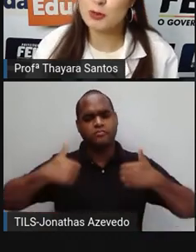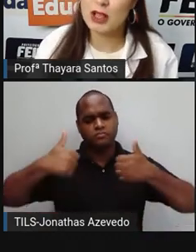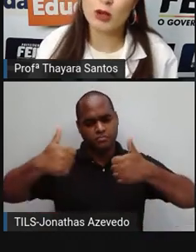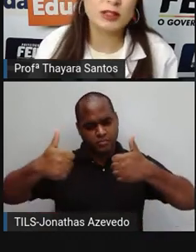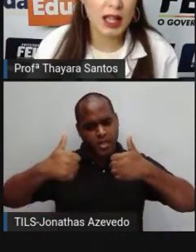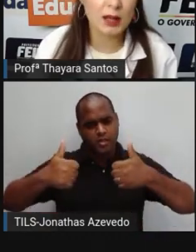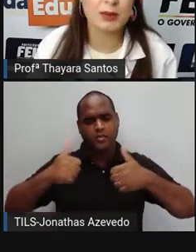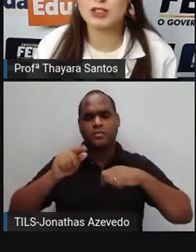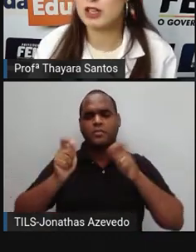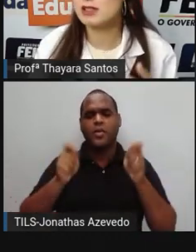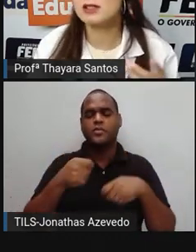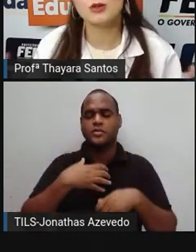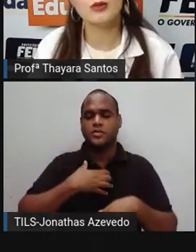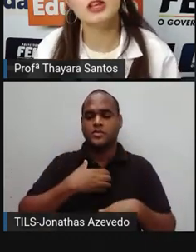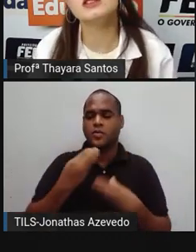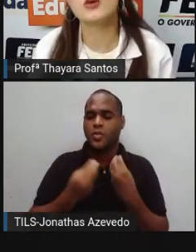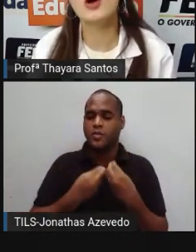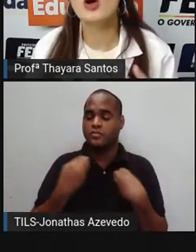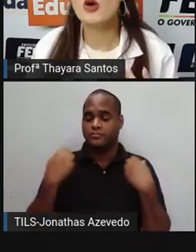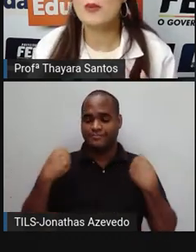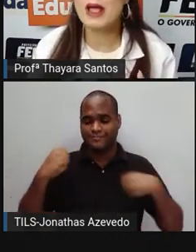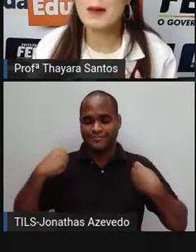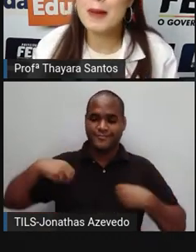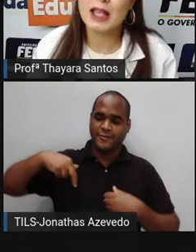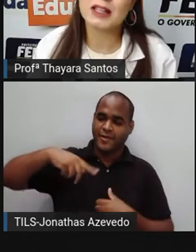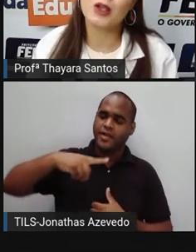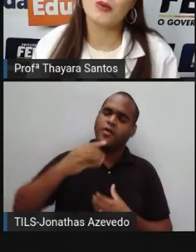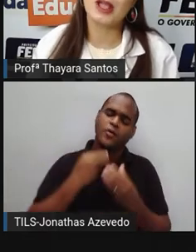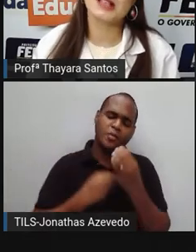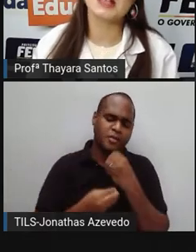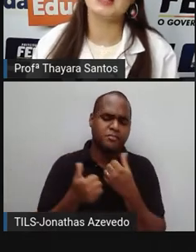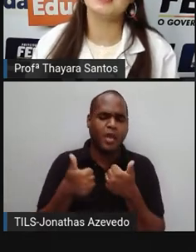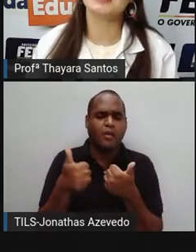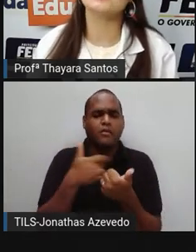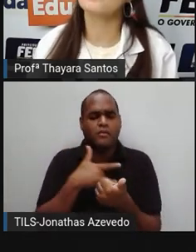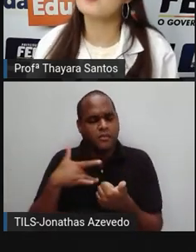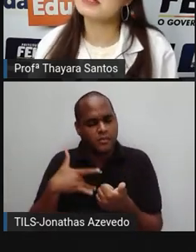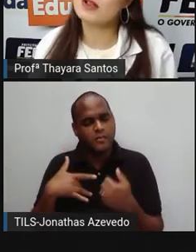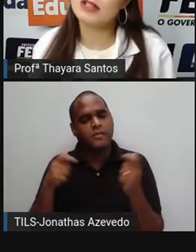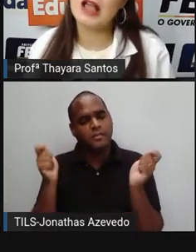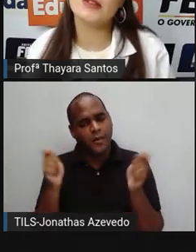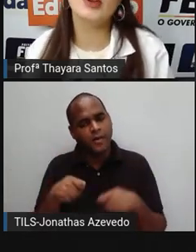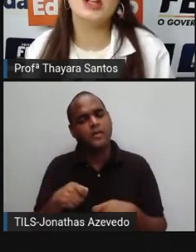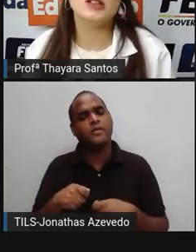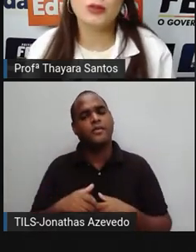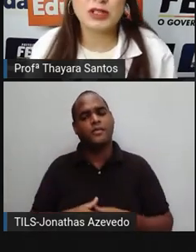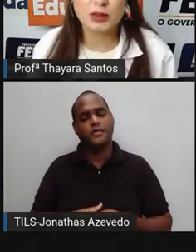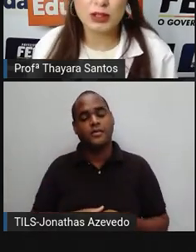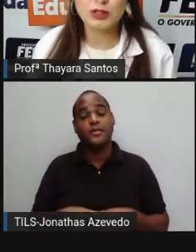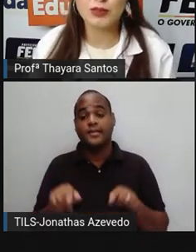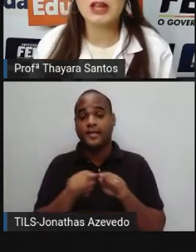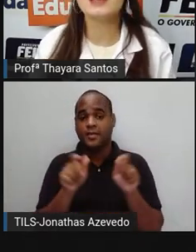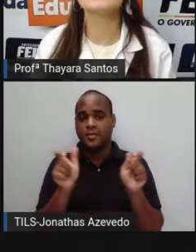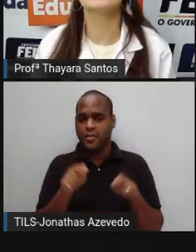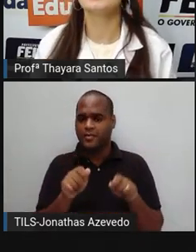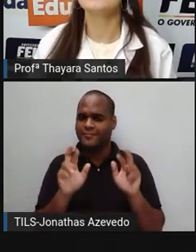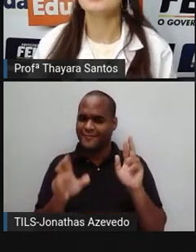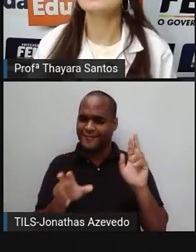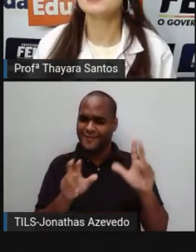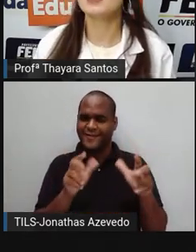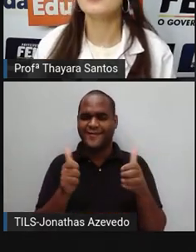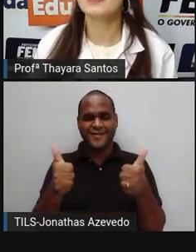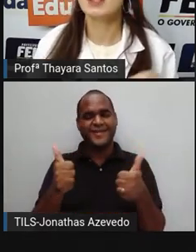sentir melhor? Tem, praticar exercício físico, comer bem, se alimentar de forma saudável, isso faz toda a diferença.